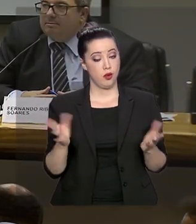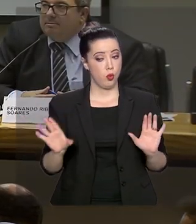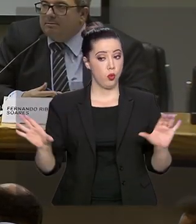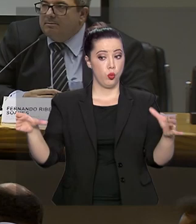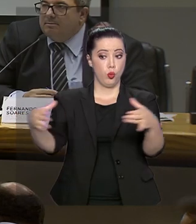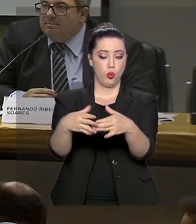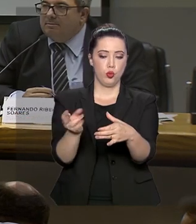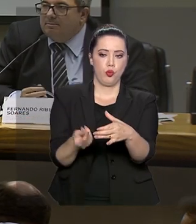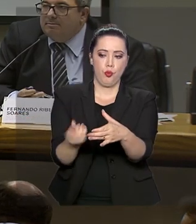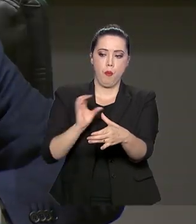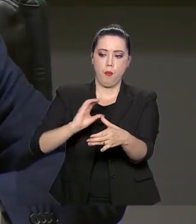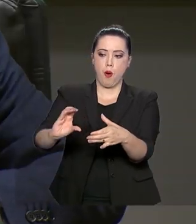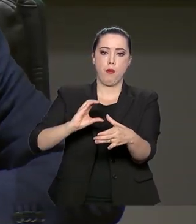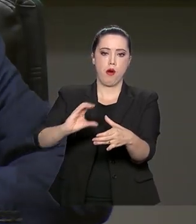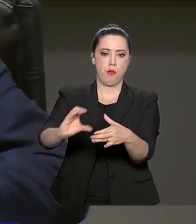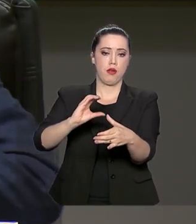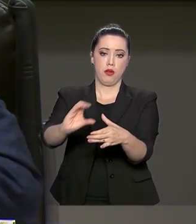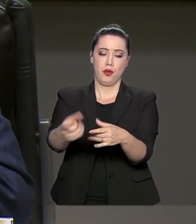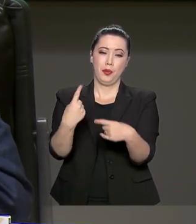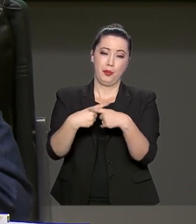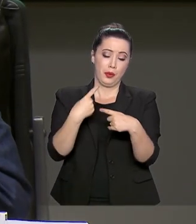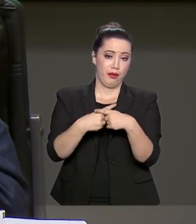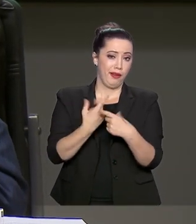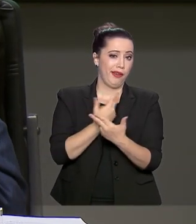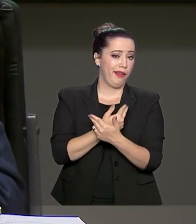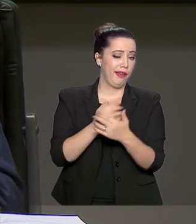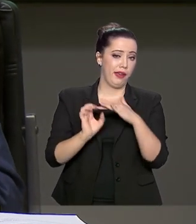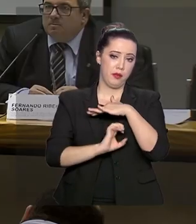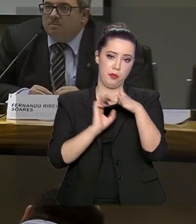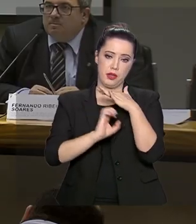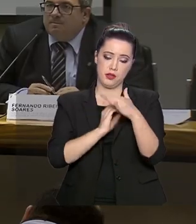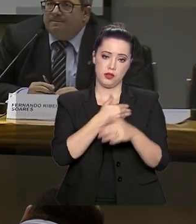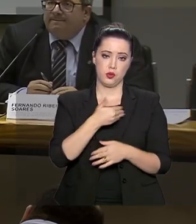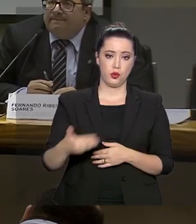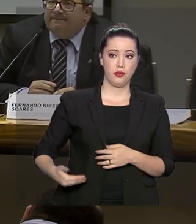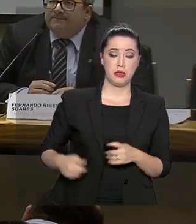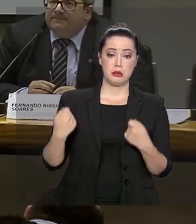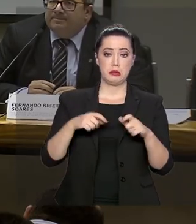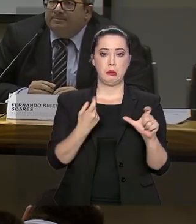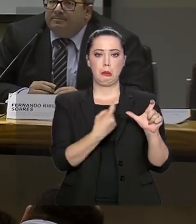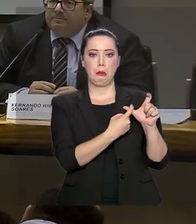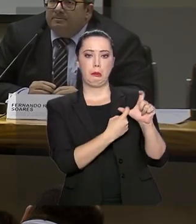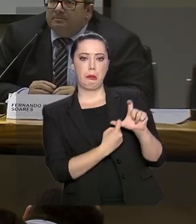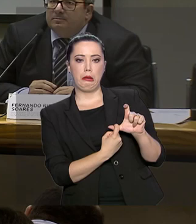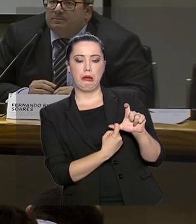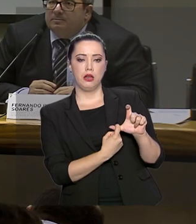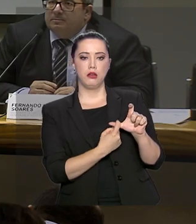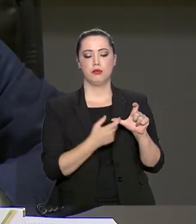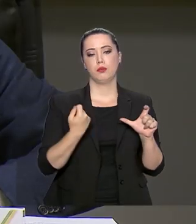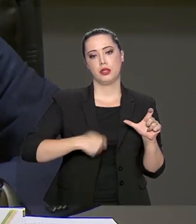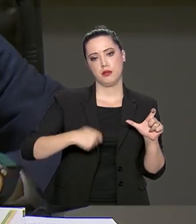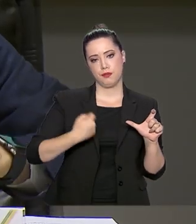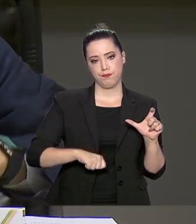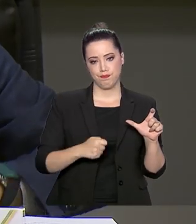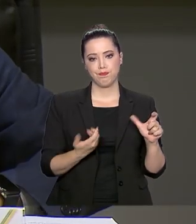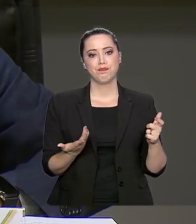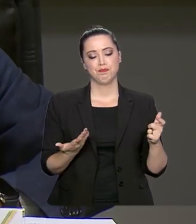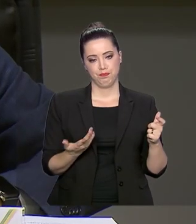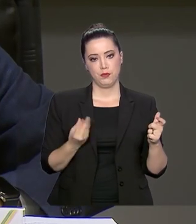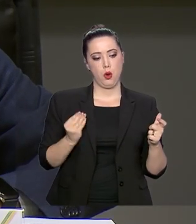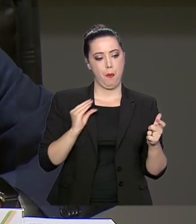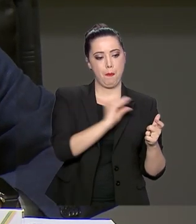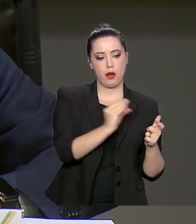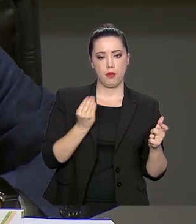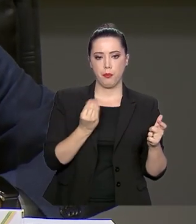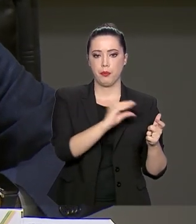parte dos recursos para cobrir o rombo de empresas públicas dependentes, que dão prejuízo. Nós precisamos reduzir o